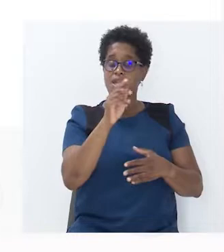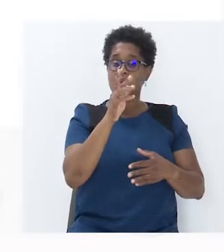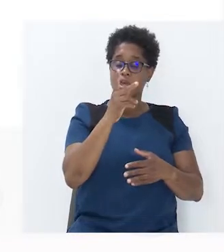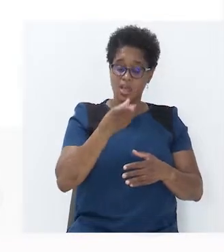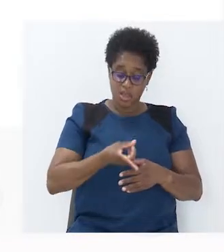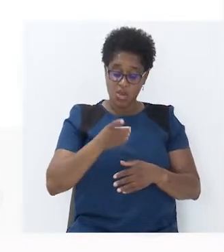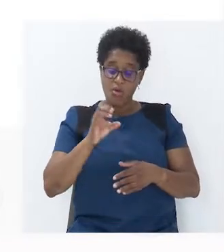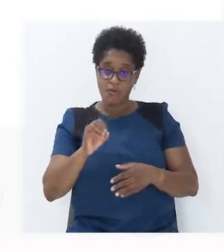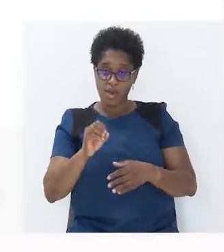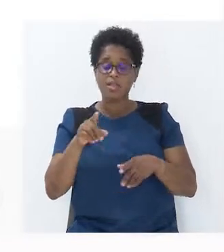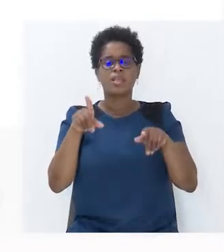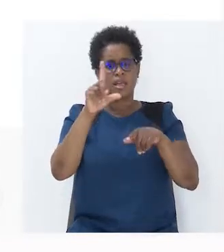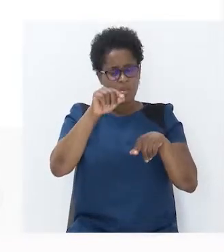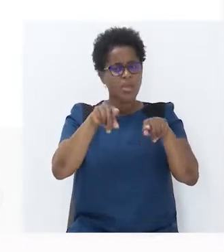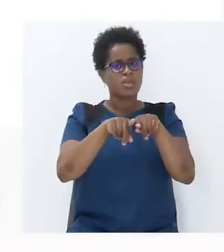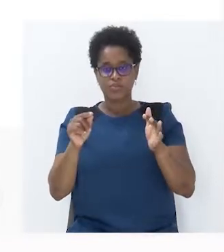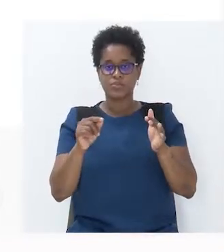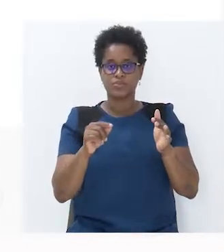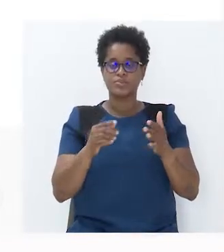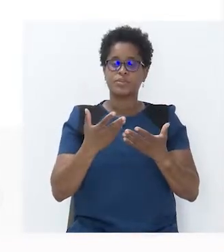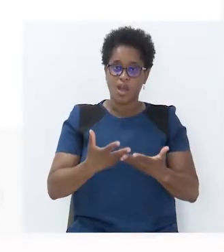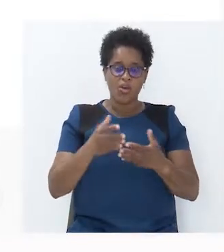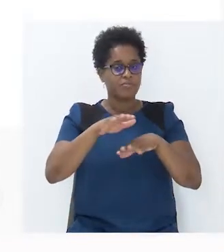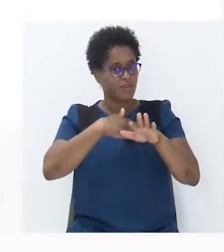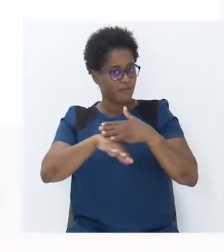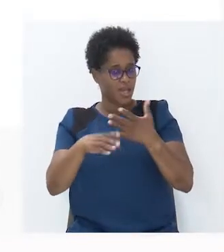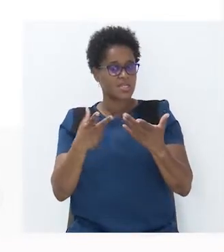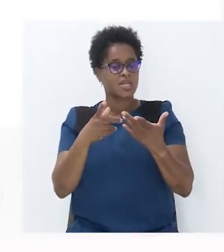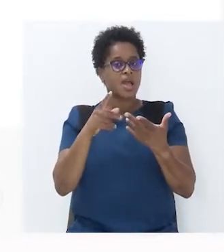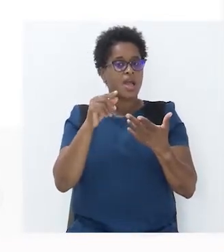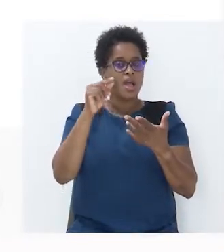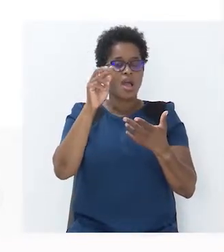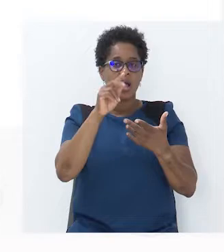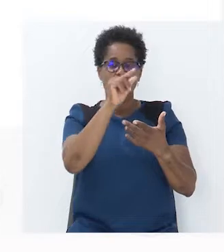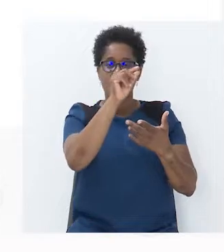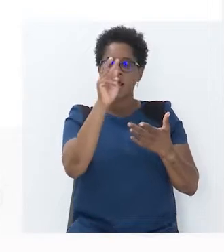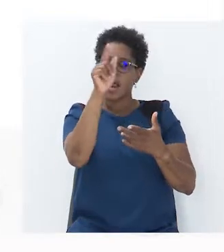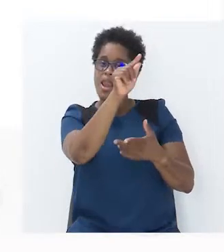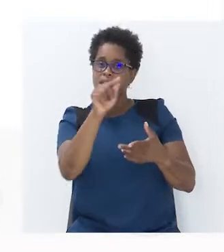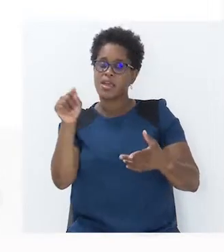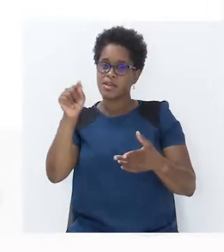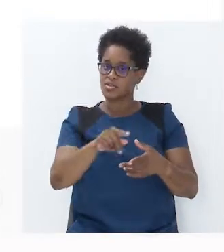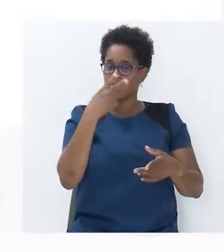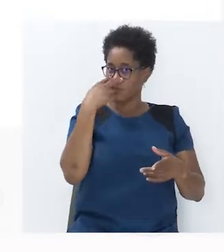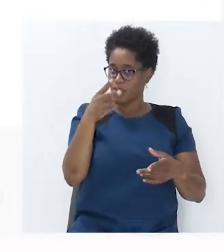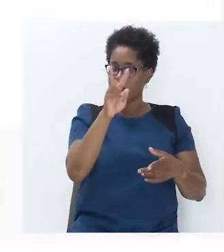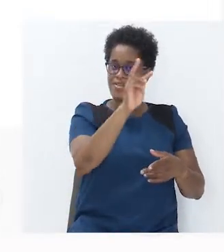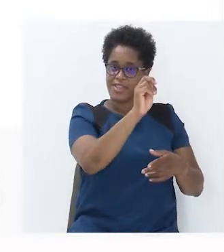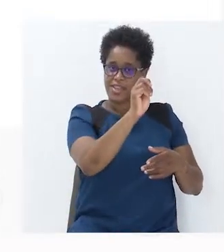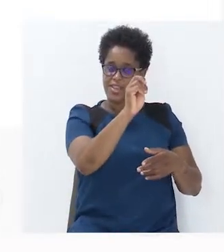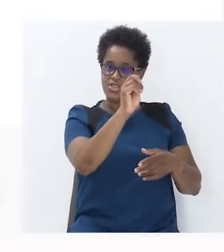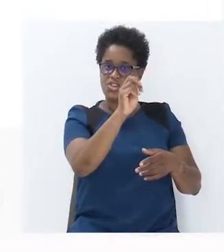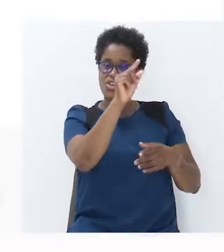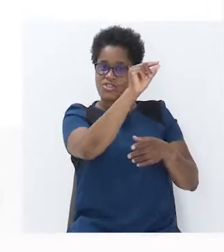unidade. Vamos agora fazer a ligação. 3 liga a 30, como vocês podem ver, 3